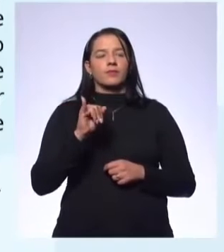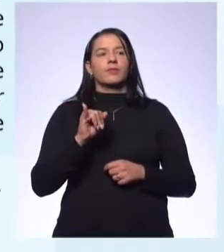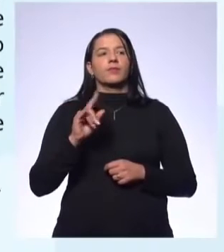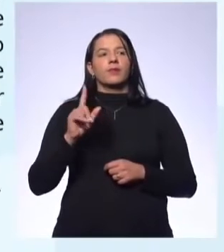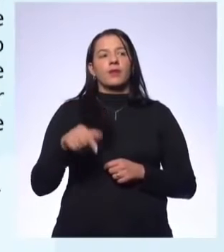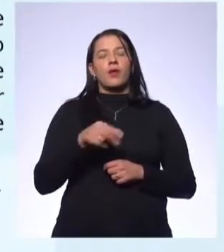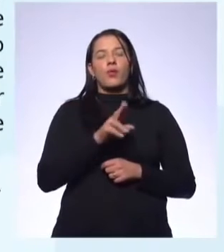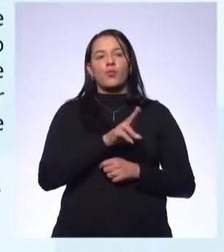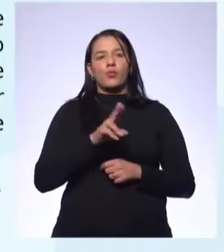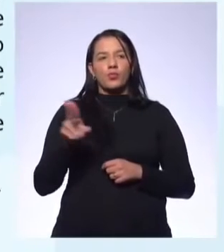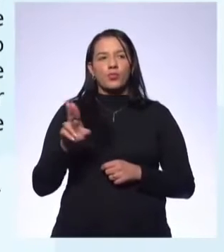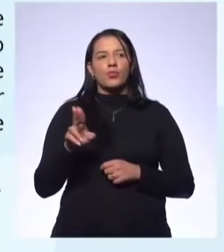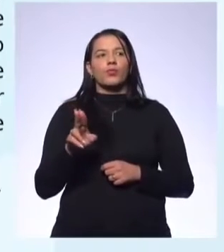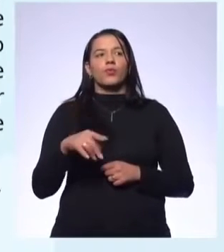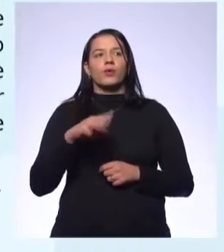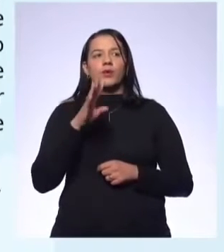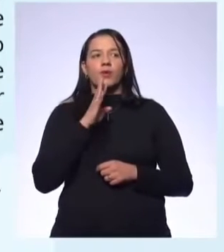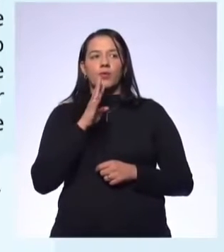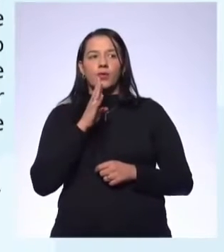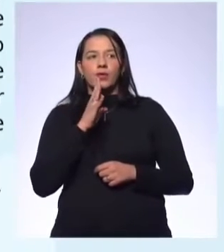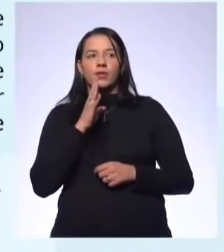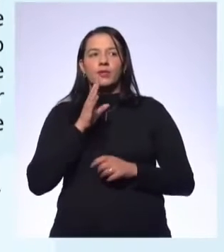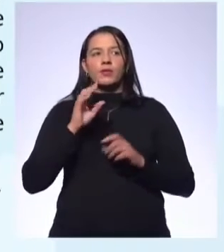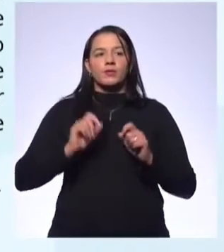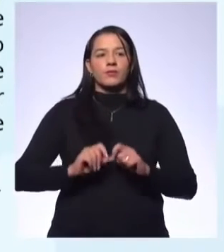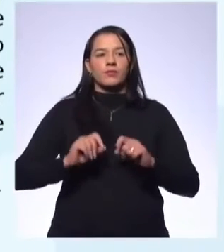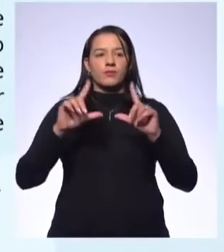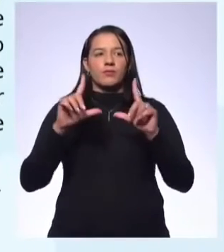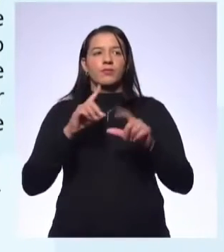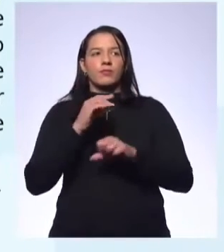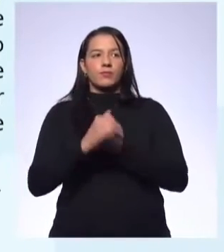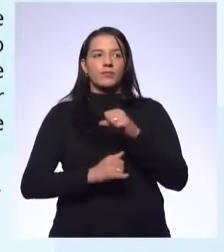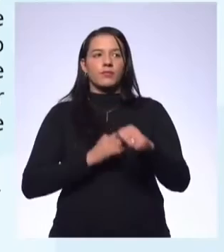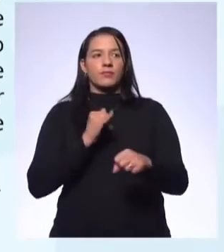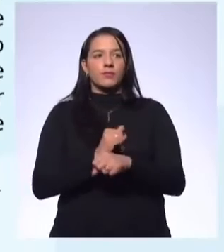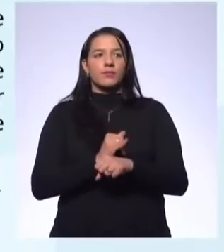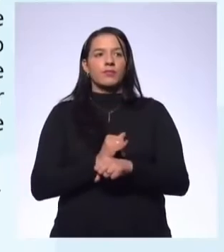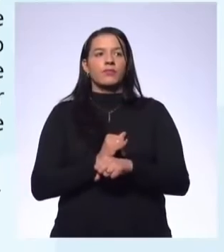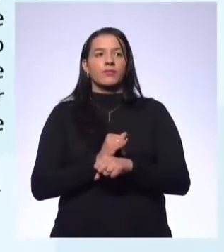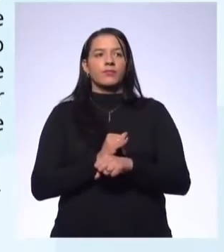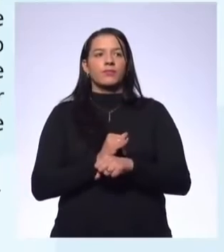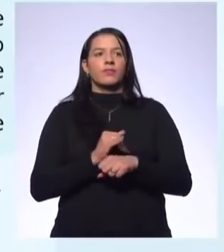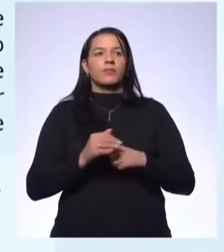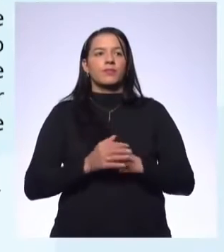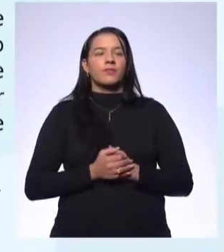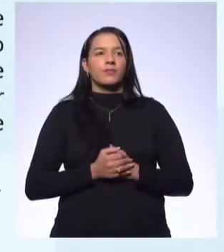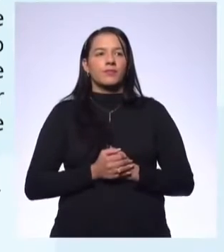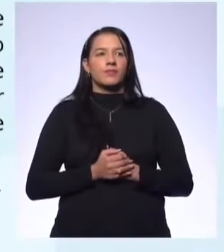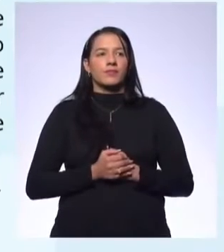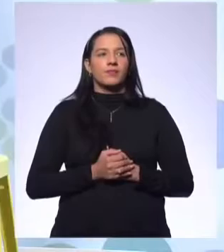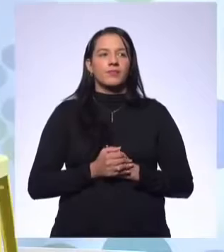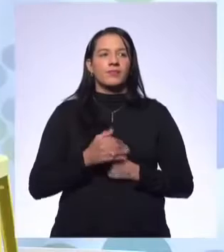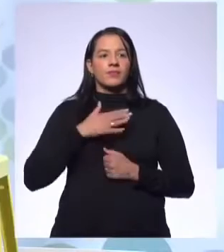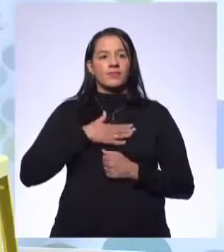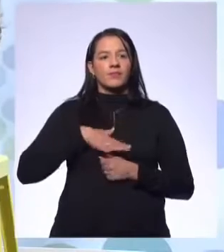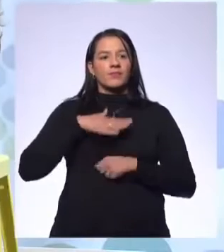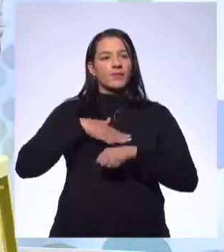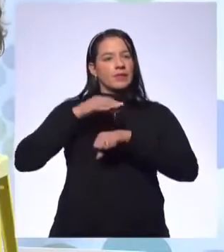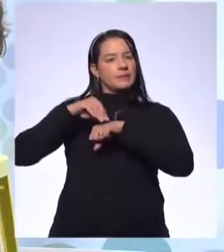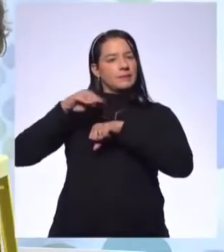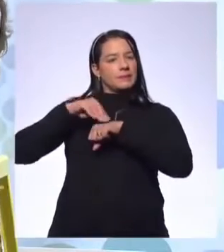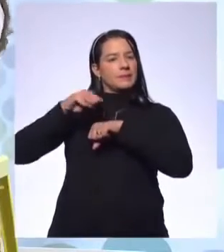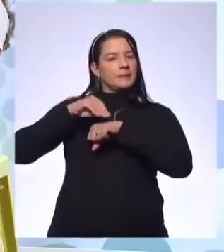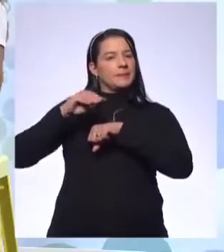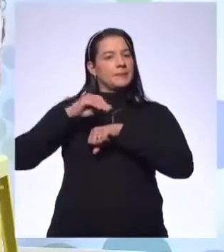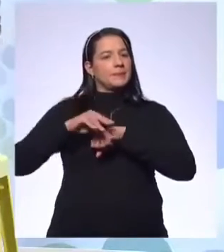ali. que é aí o Conhecido, se a gente joga no Google e fala. Argumento. Calma, Tainha. Você já está dando um entregador.